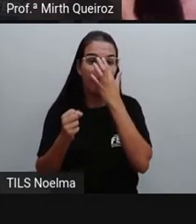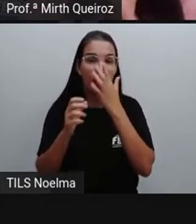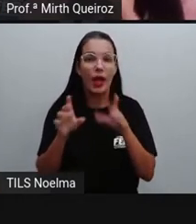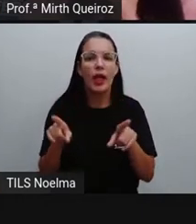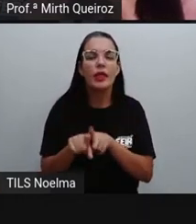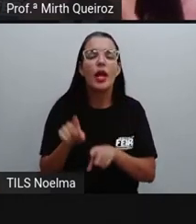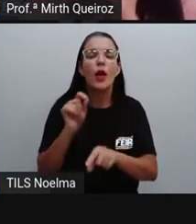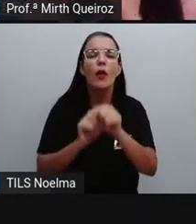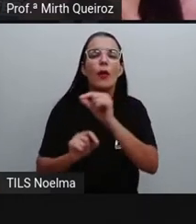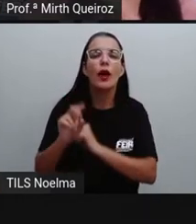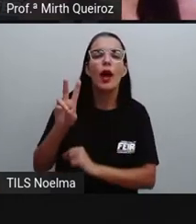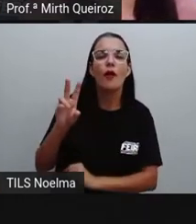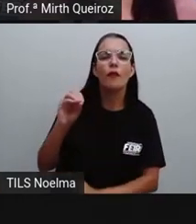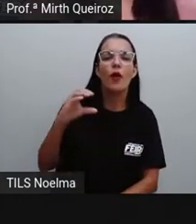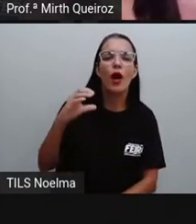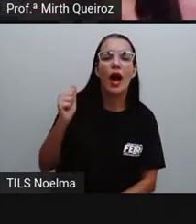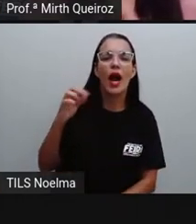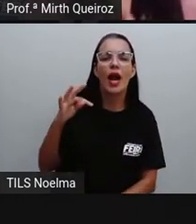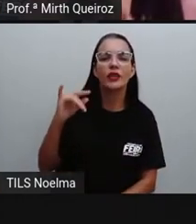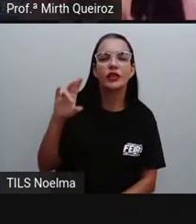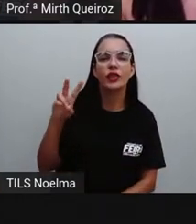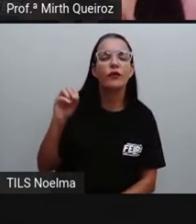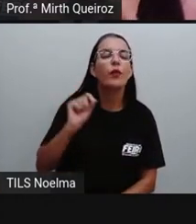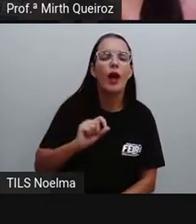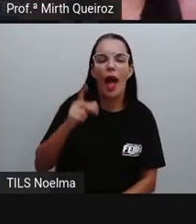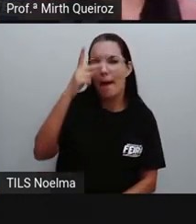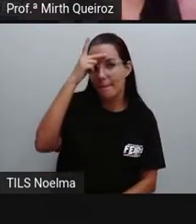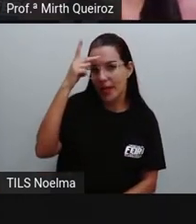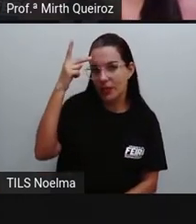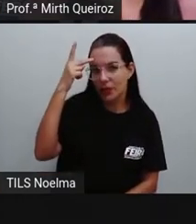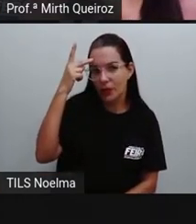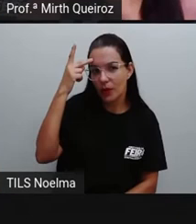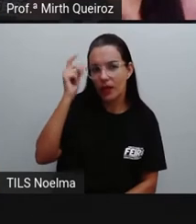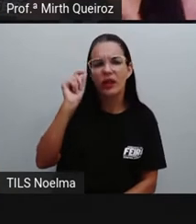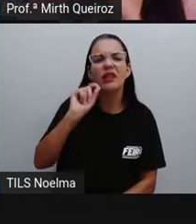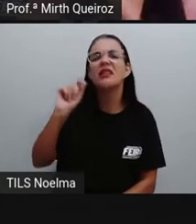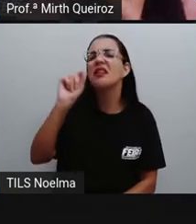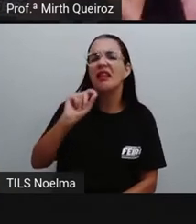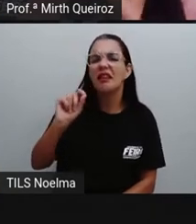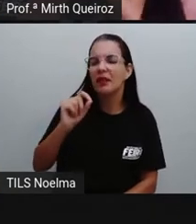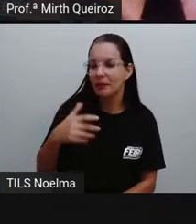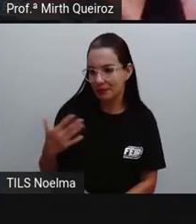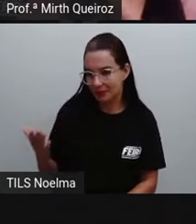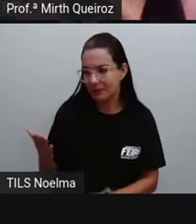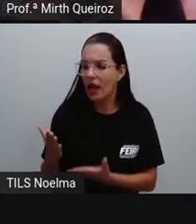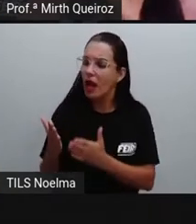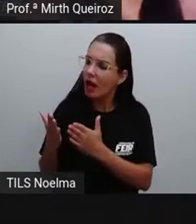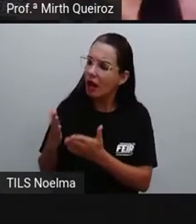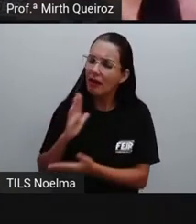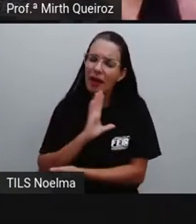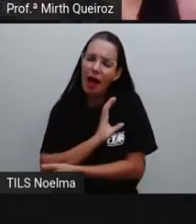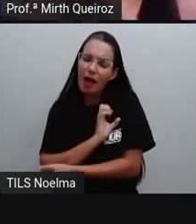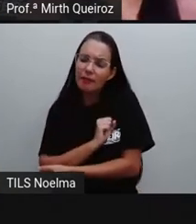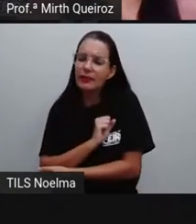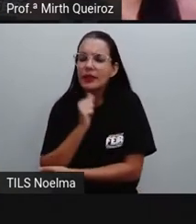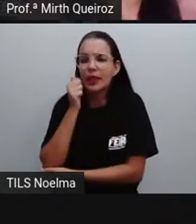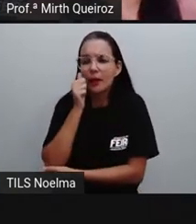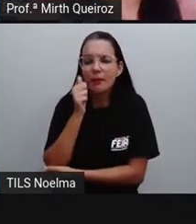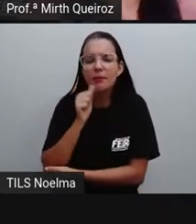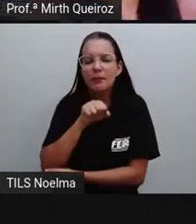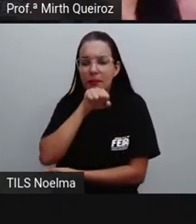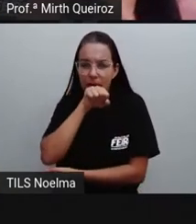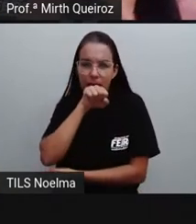para quem é a carta, ó. Querida manhinha, como a senhora está? Estou morta de